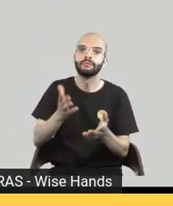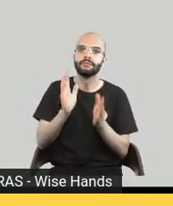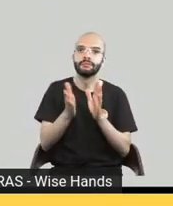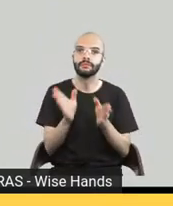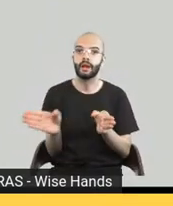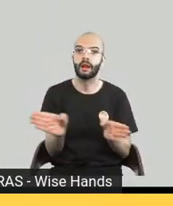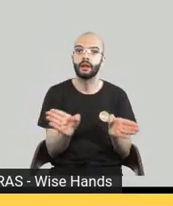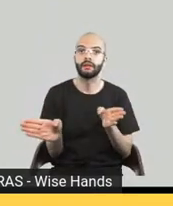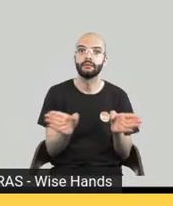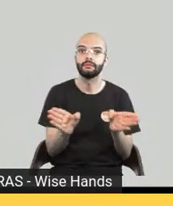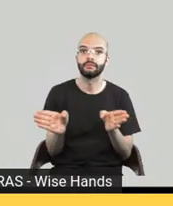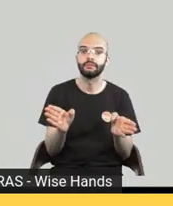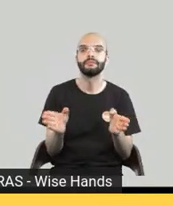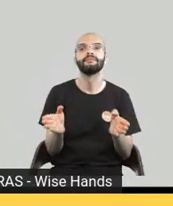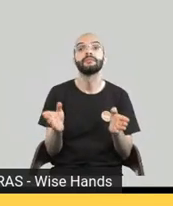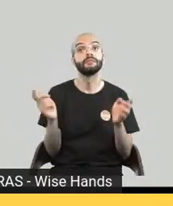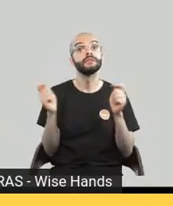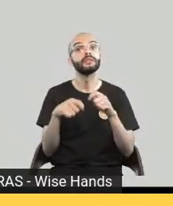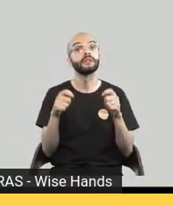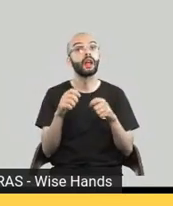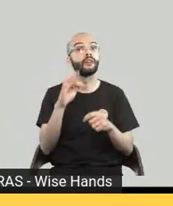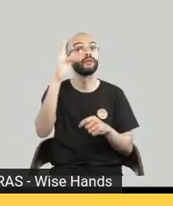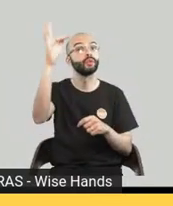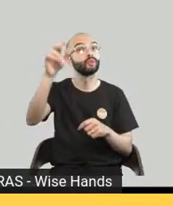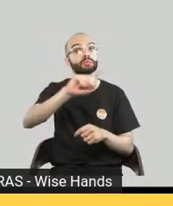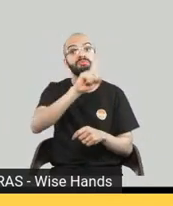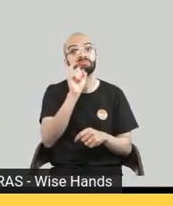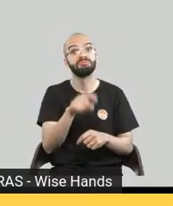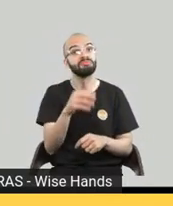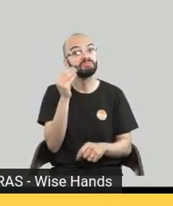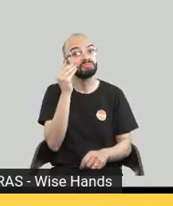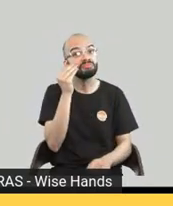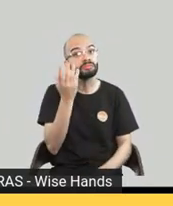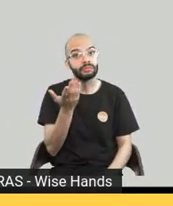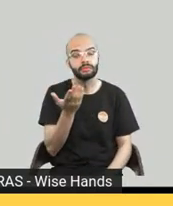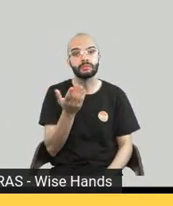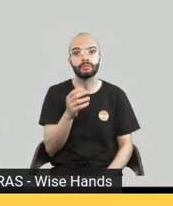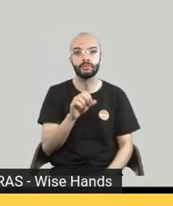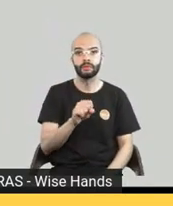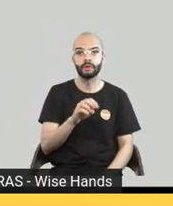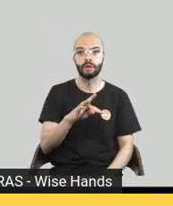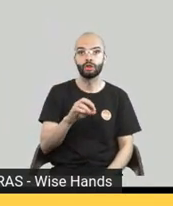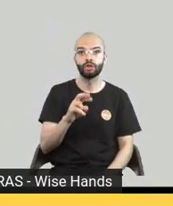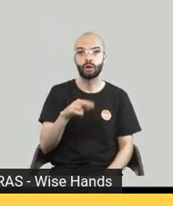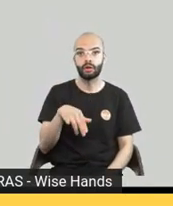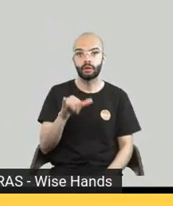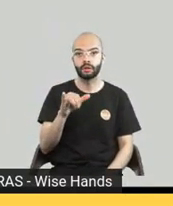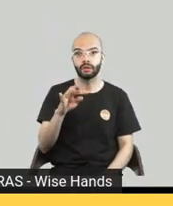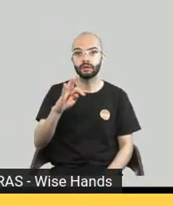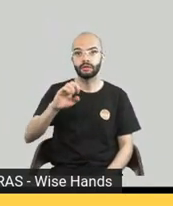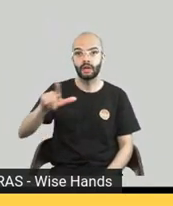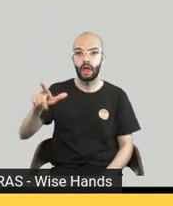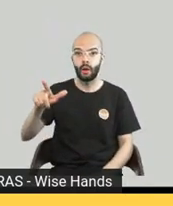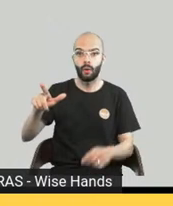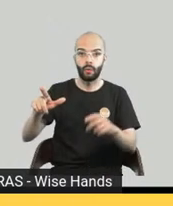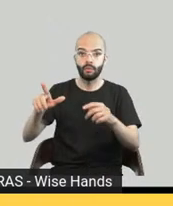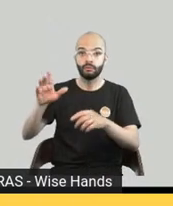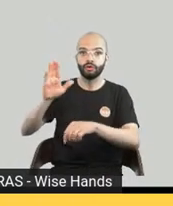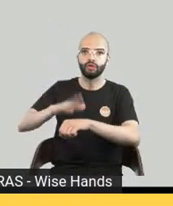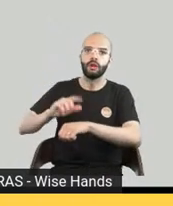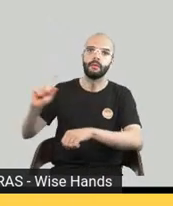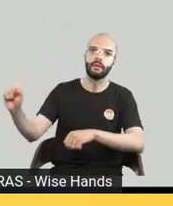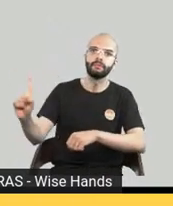na Storytel a gente não faz dessa forma a gente depende dos narradores a gente gosta da voz